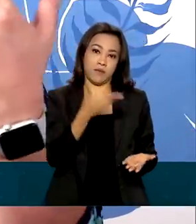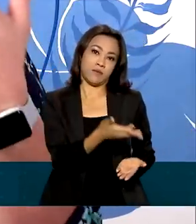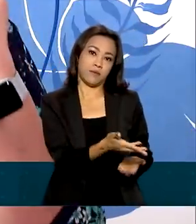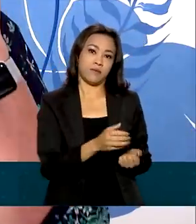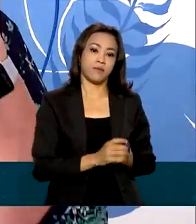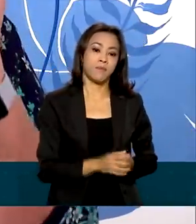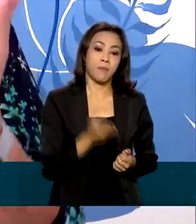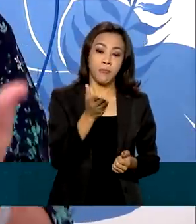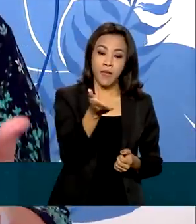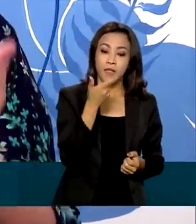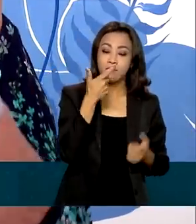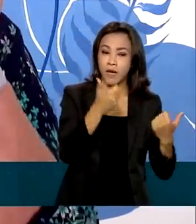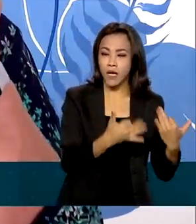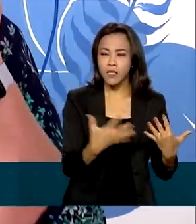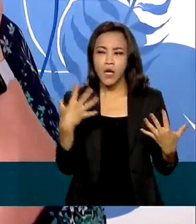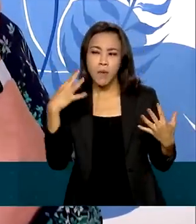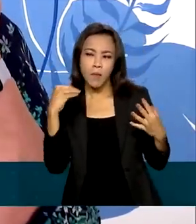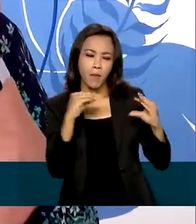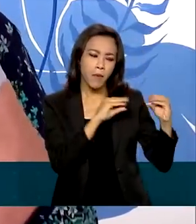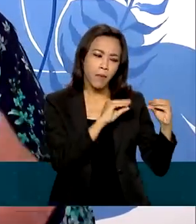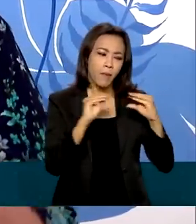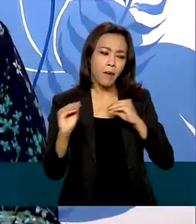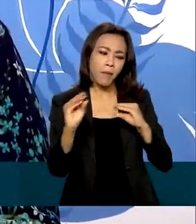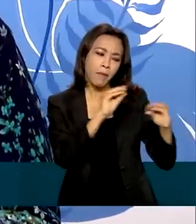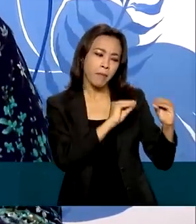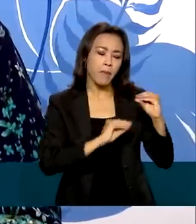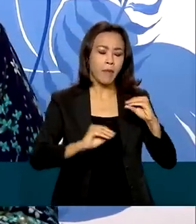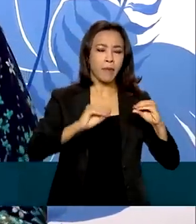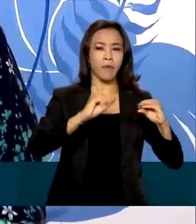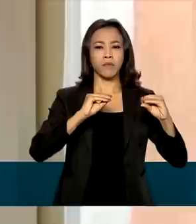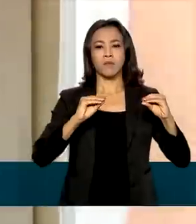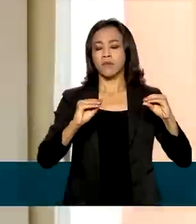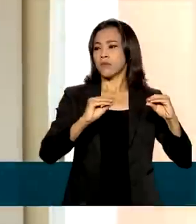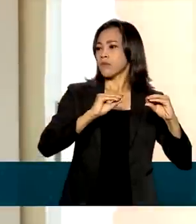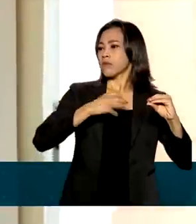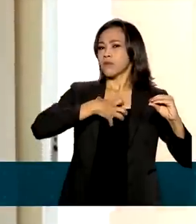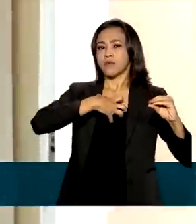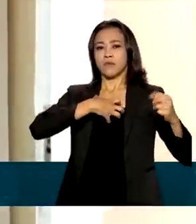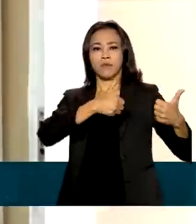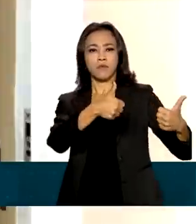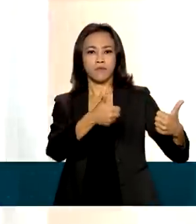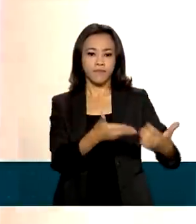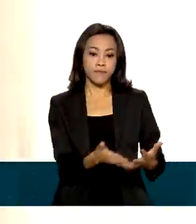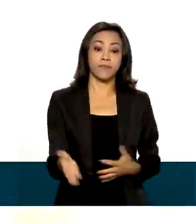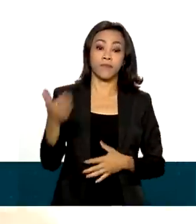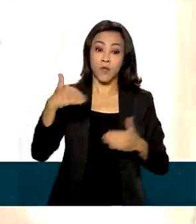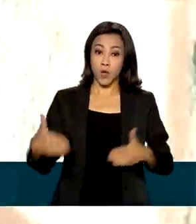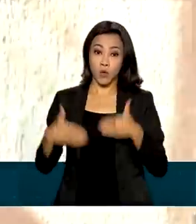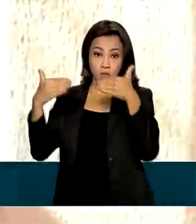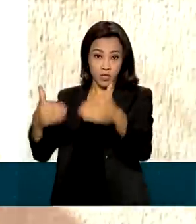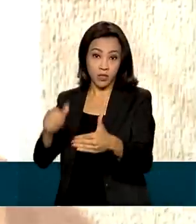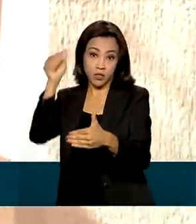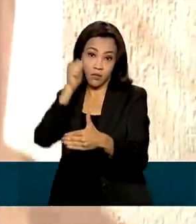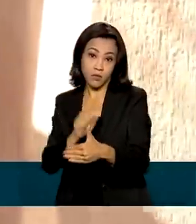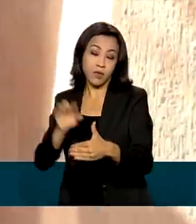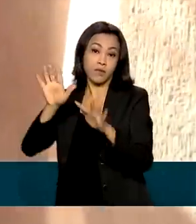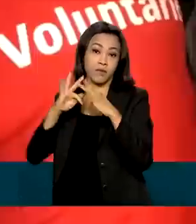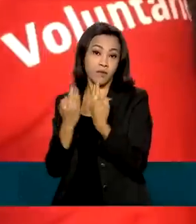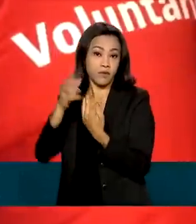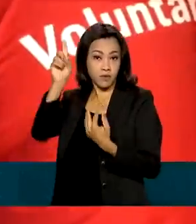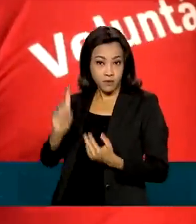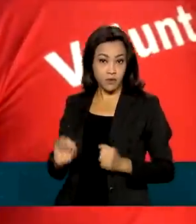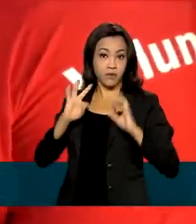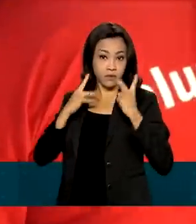dinâmica de escuta e fala, que ela se fortalece. O Ministério da Mulher, Família e Direitos Humanos quer